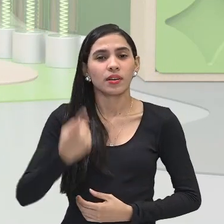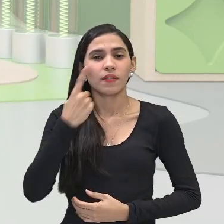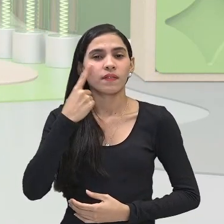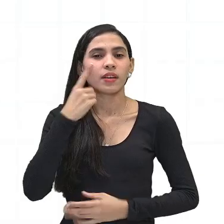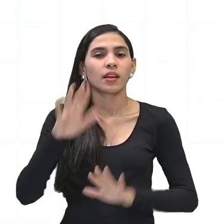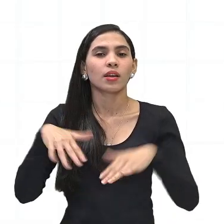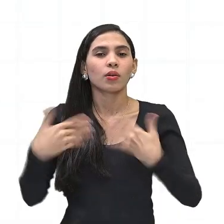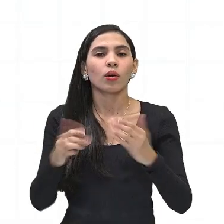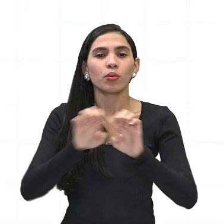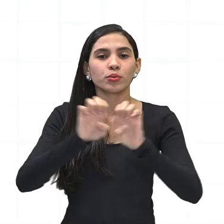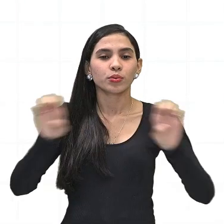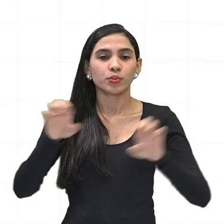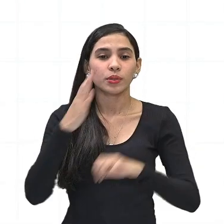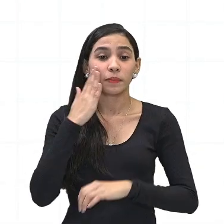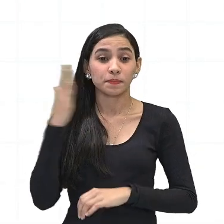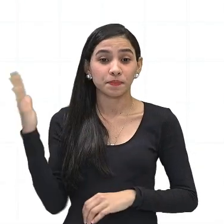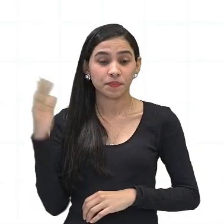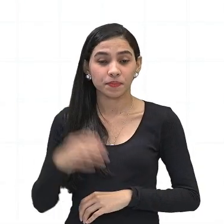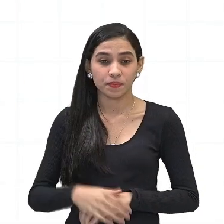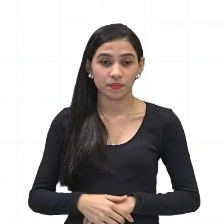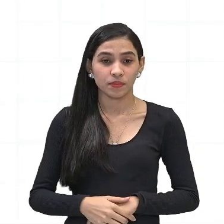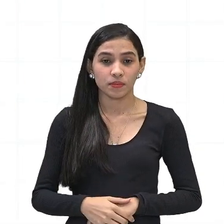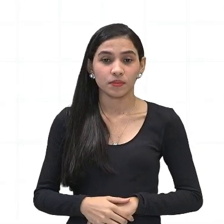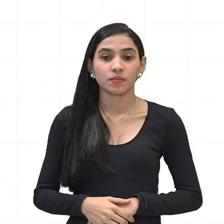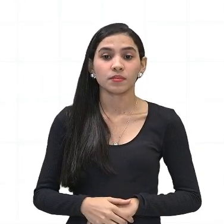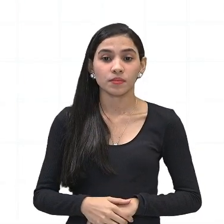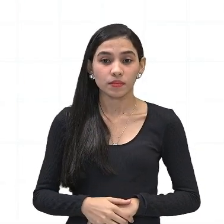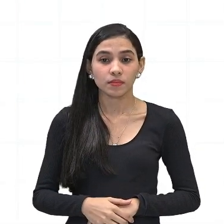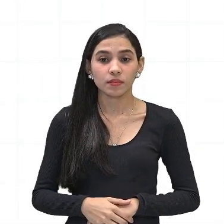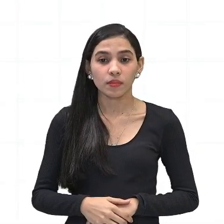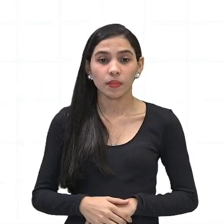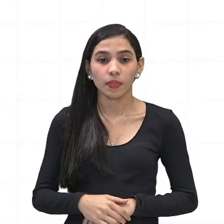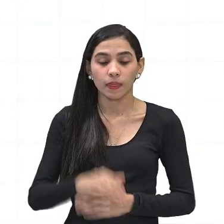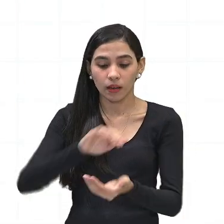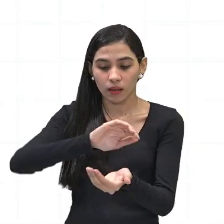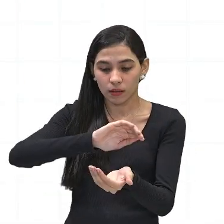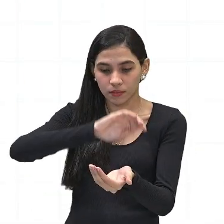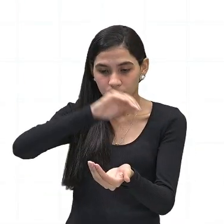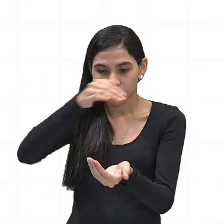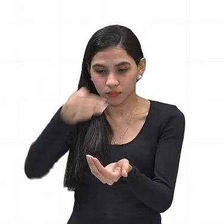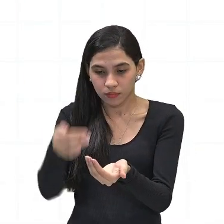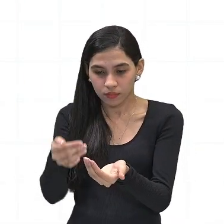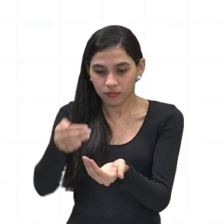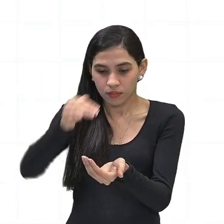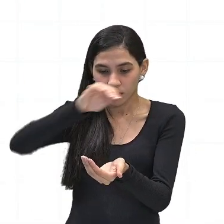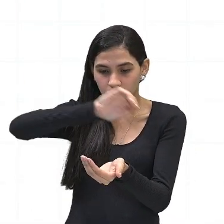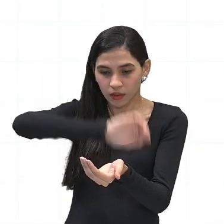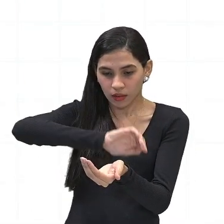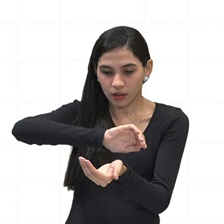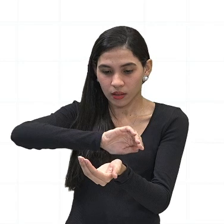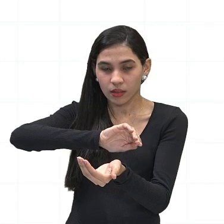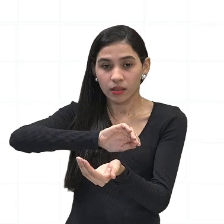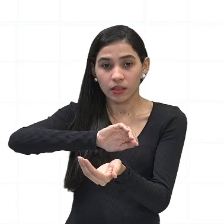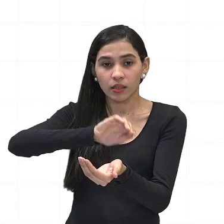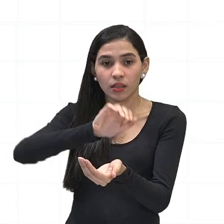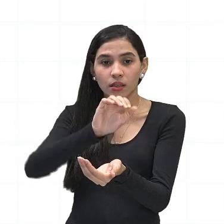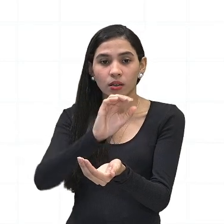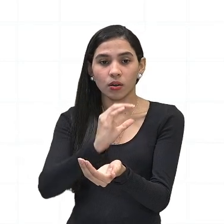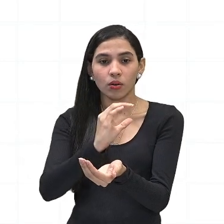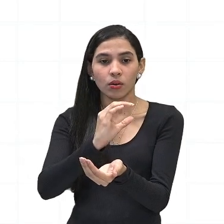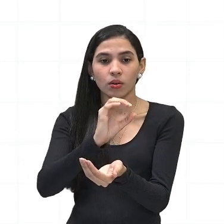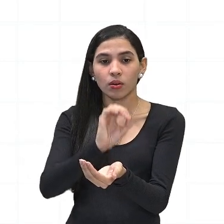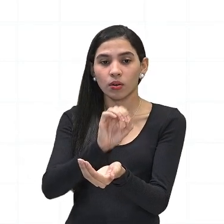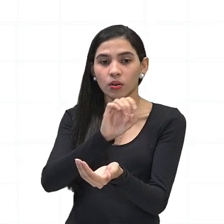dessa camada de ozônio. Veja, é uma cobertura de gás ozônio. E aí nós temos uma